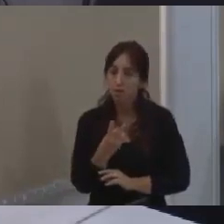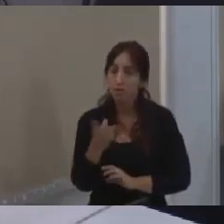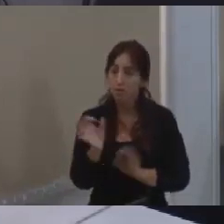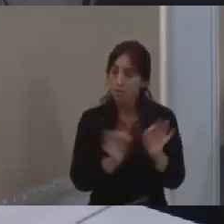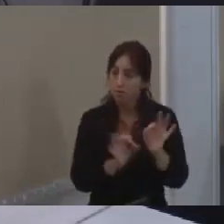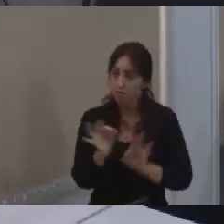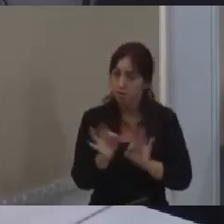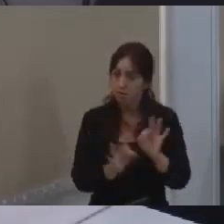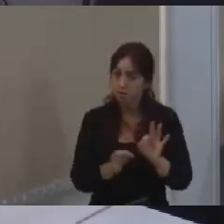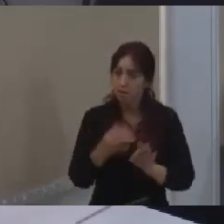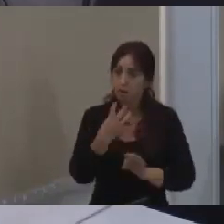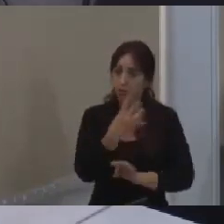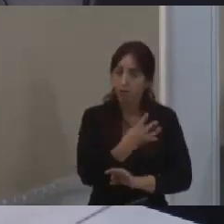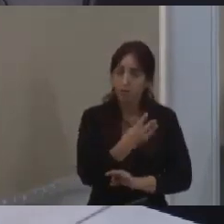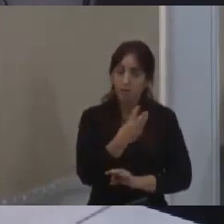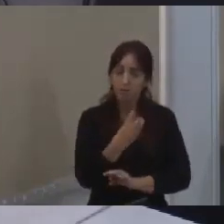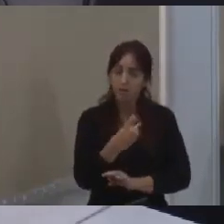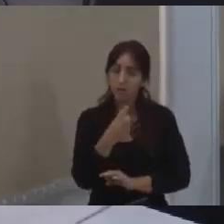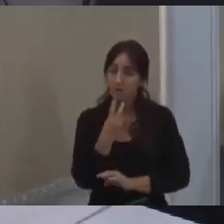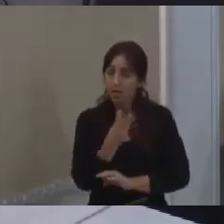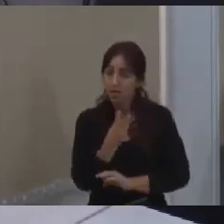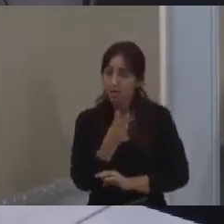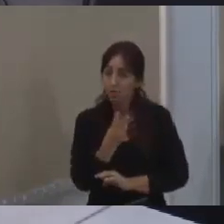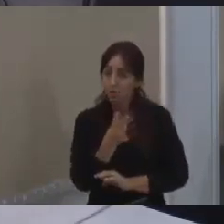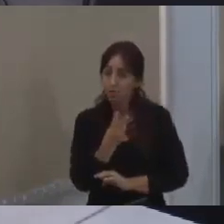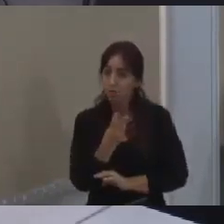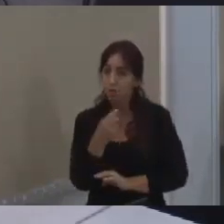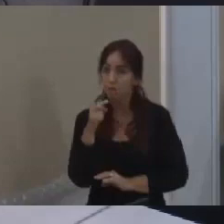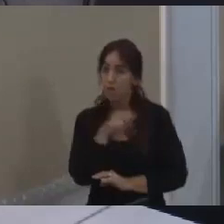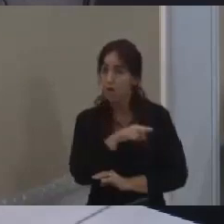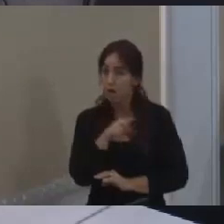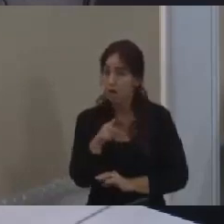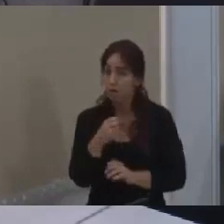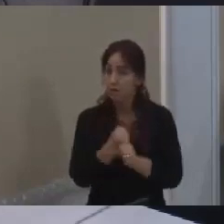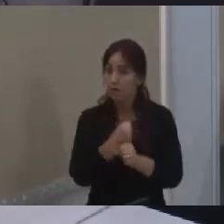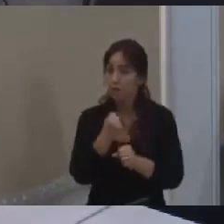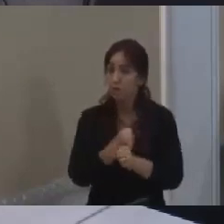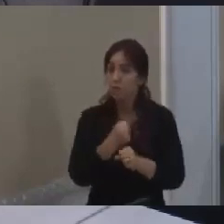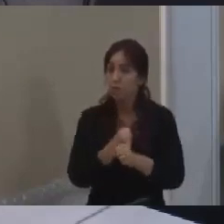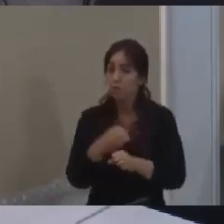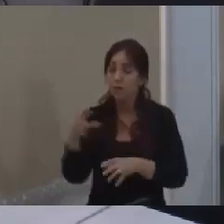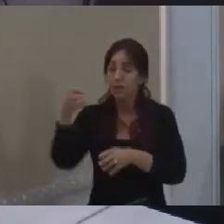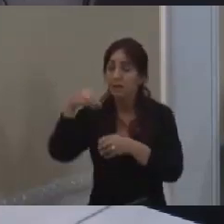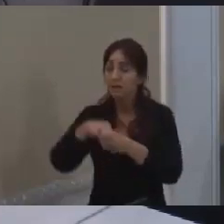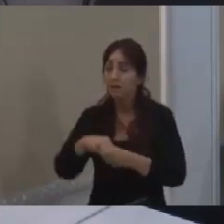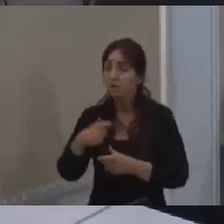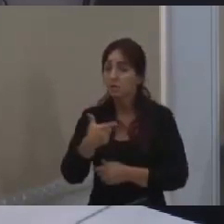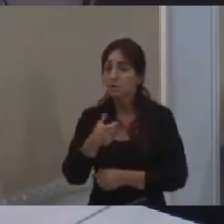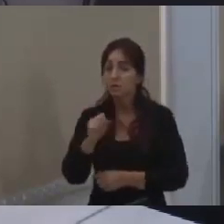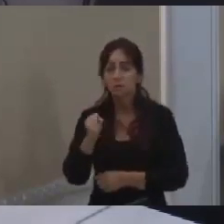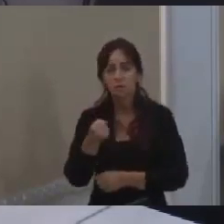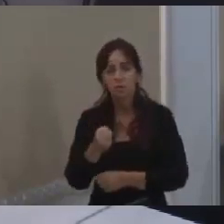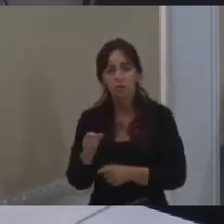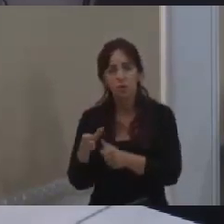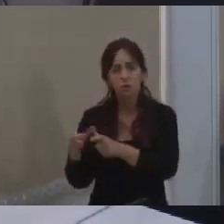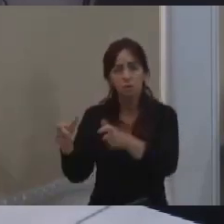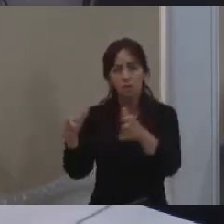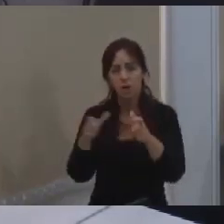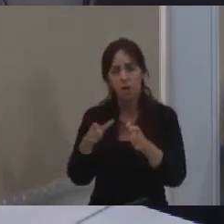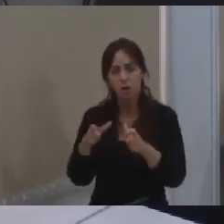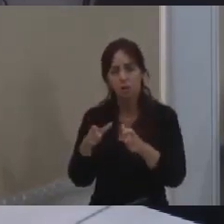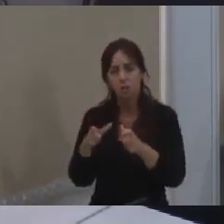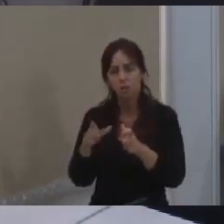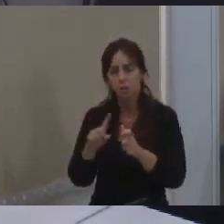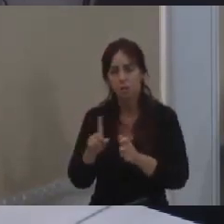432 não são as que vão estar sendo construídas nesses 28 terrenos de aeis na sua totalidade, não.